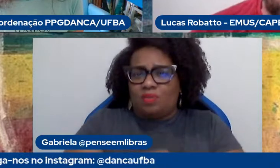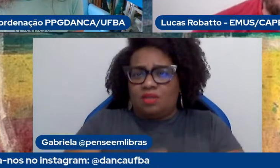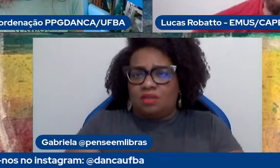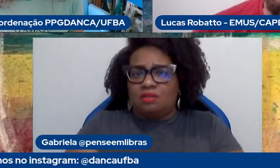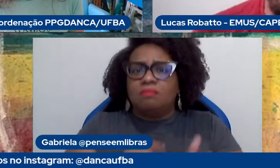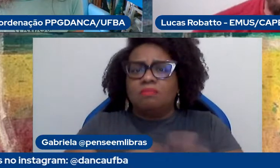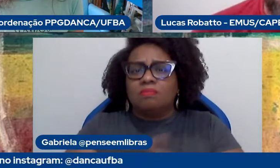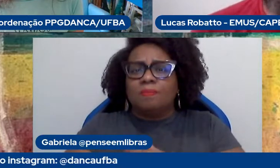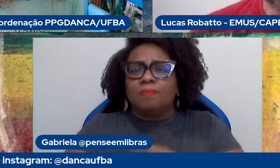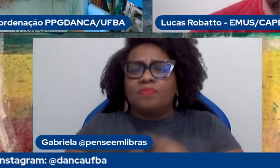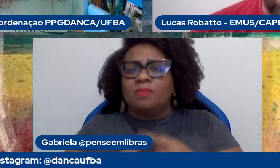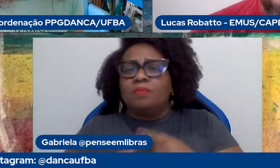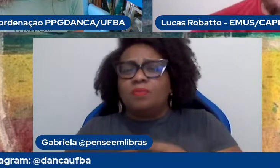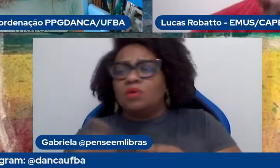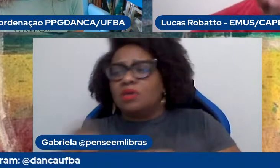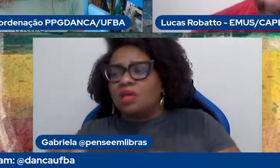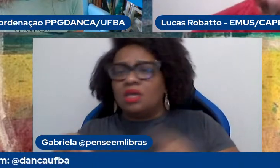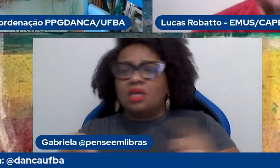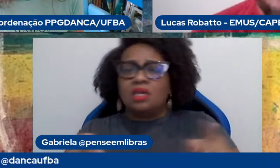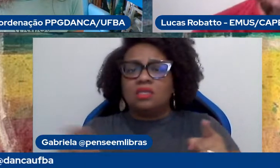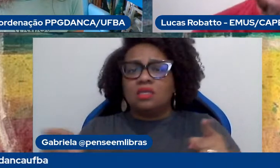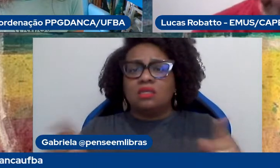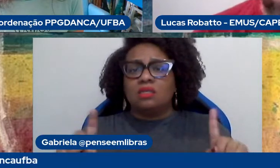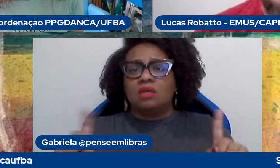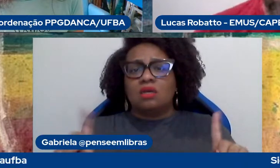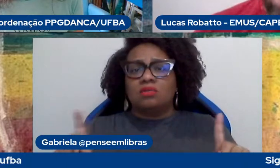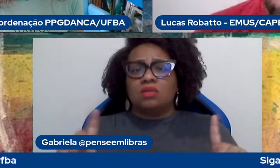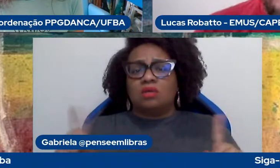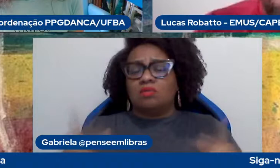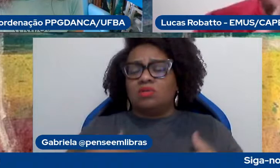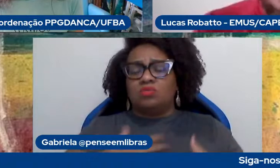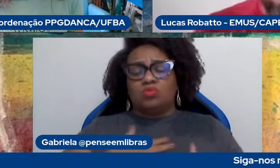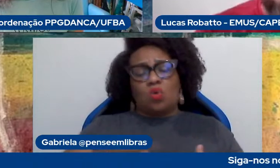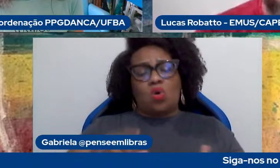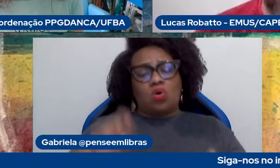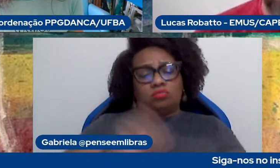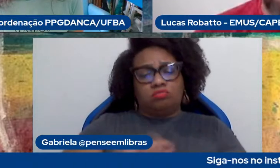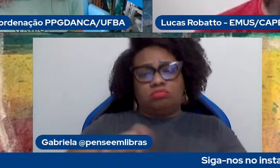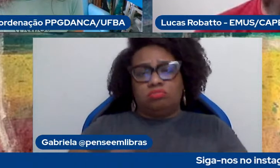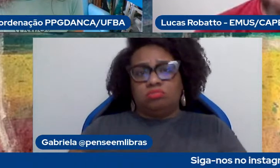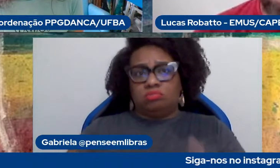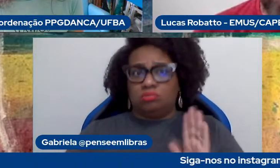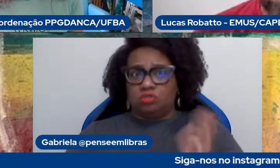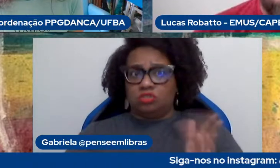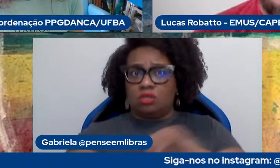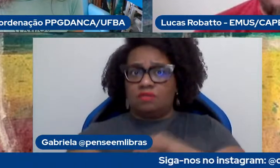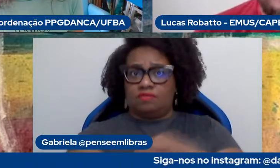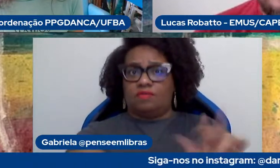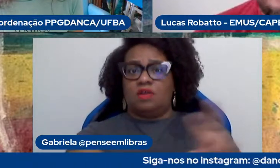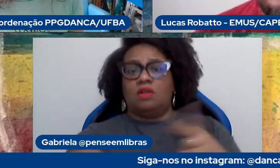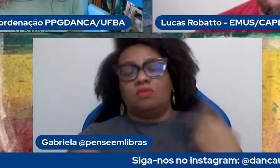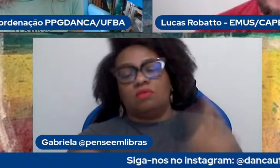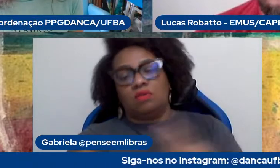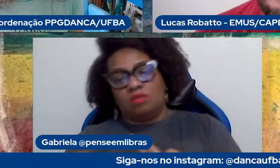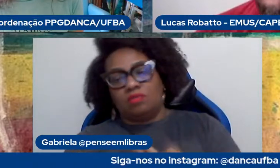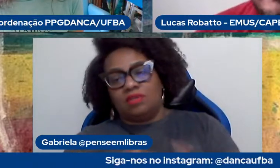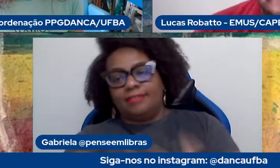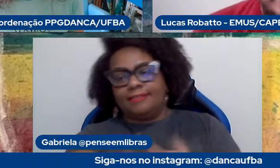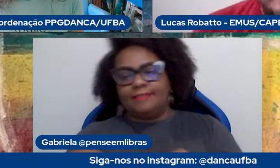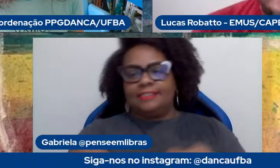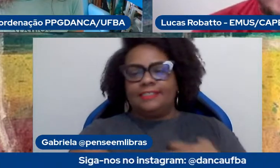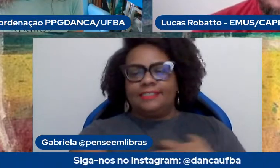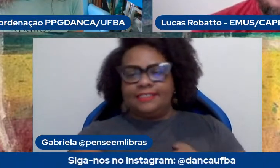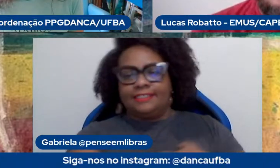tal ou tal critério? Não, porque nós estamos fazendo isso a contragosto. Isso foi dito na reunião ontem, né? Então, esse é o clima que nós estamos vivendo, que,